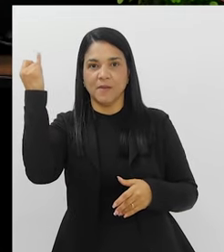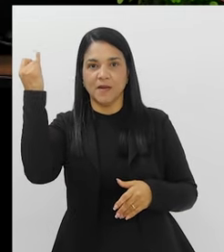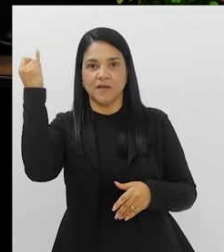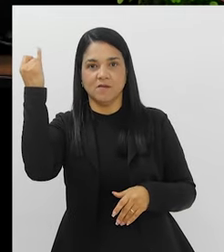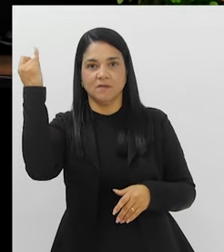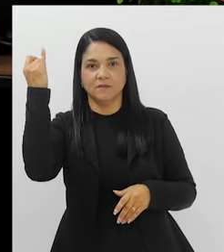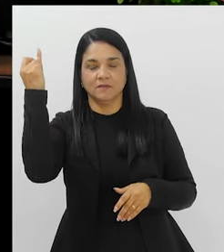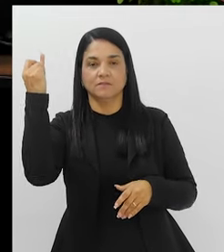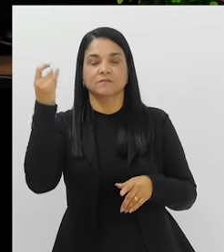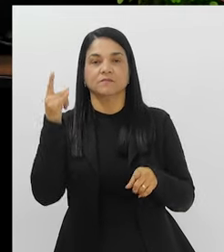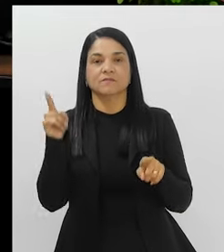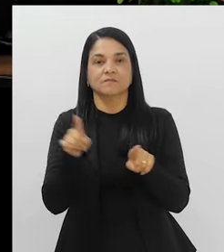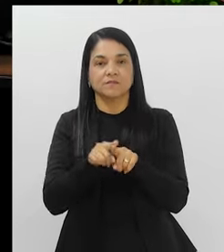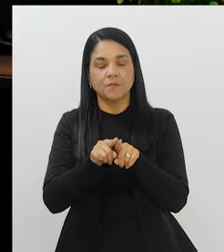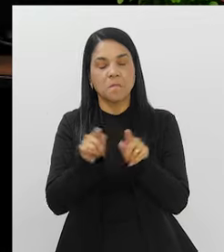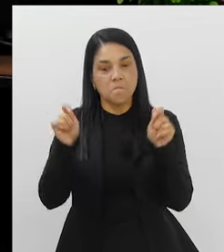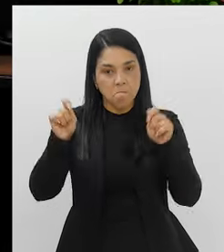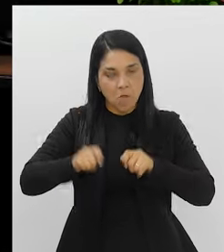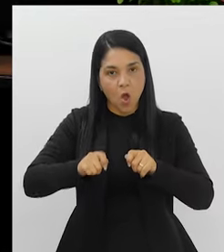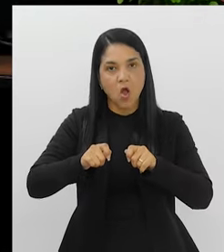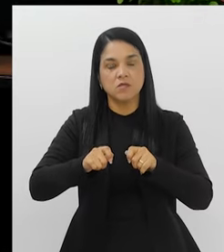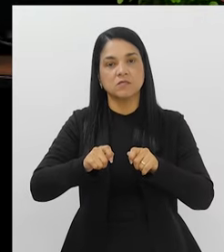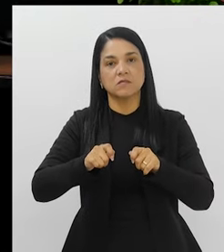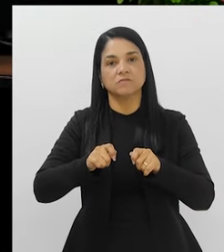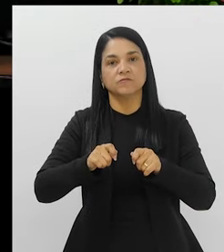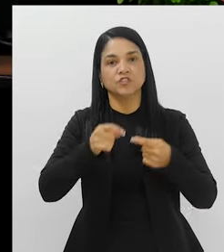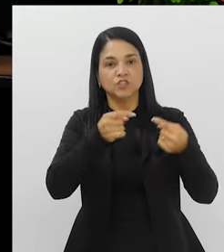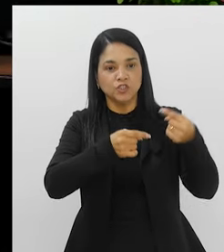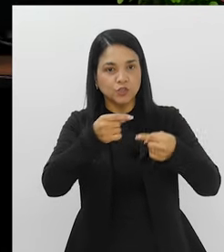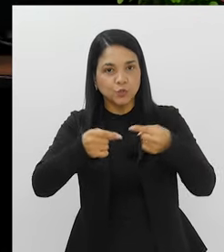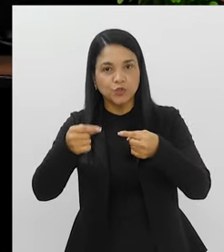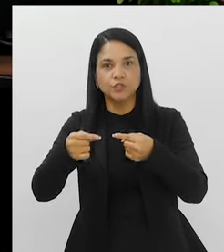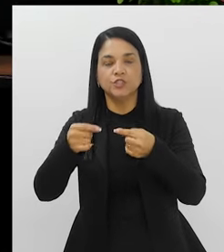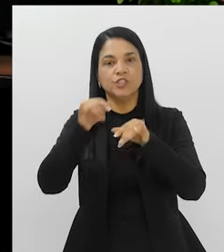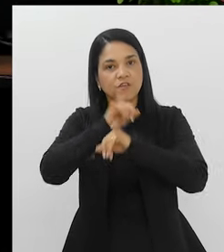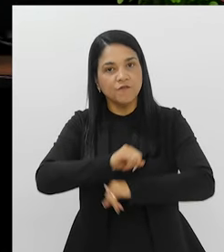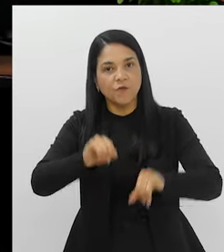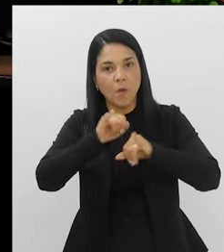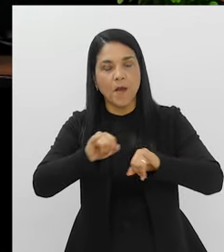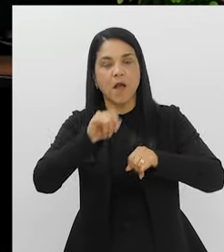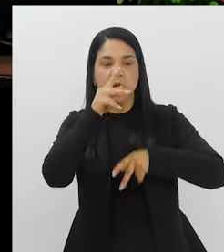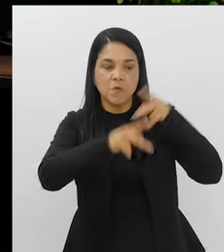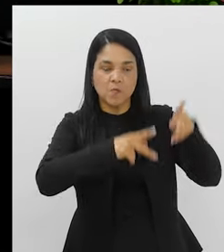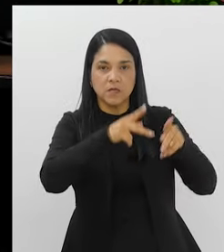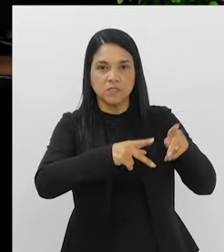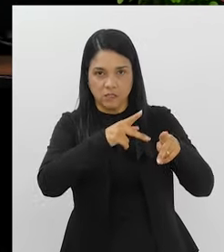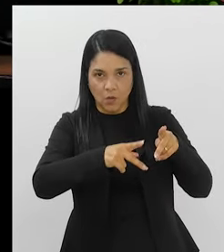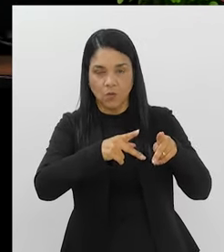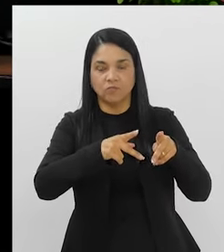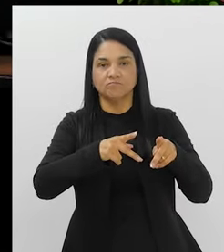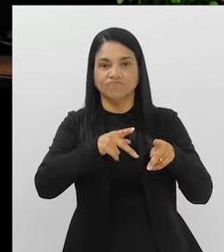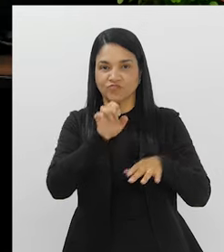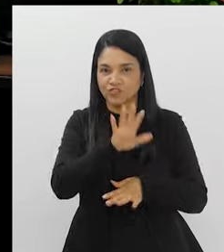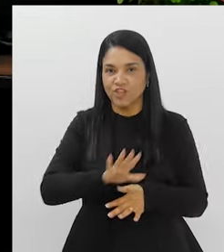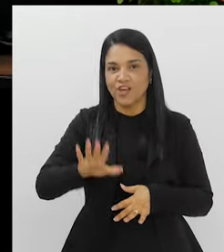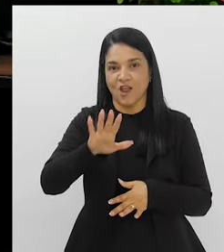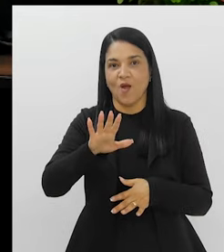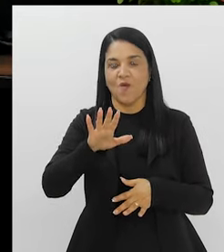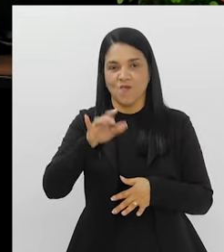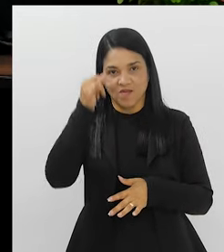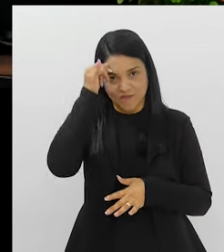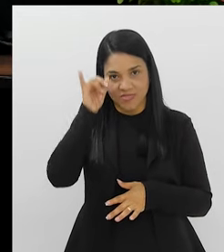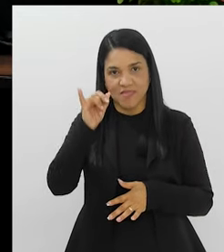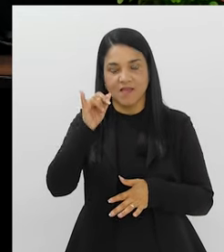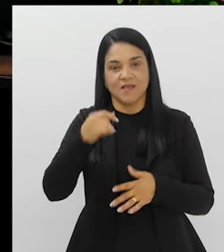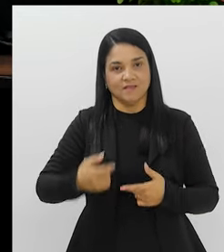e cada vez mais a gente possa tratar e prevenir a população em geral. Muito